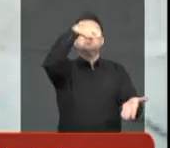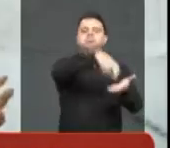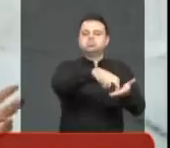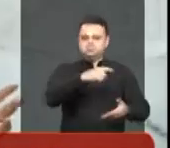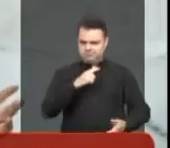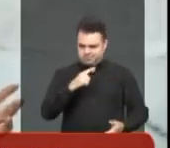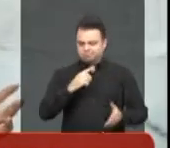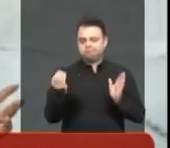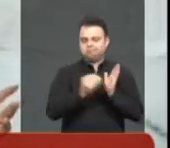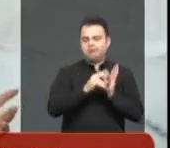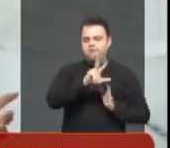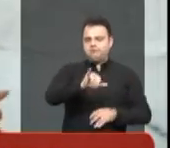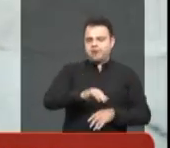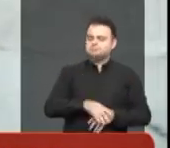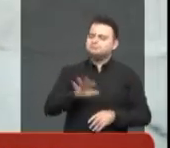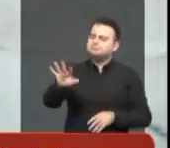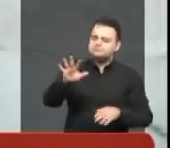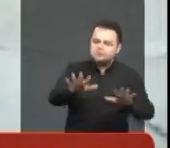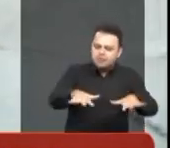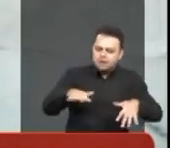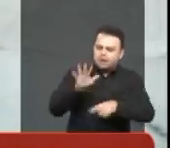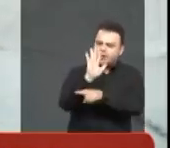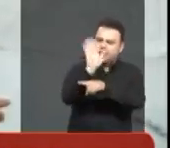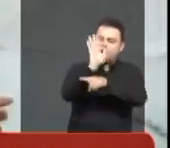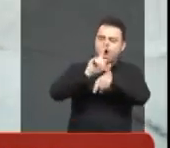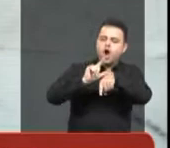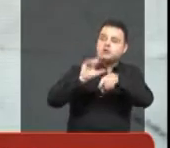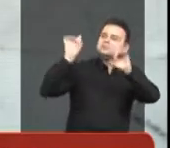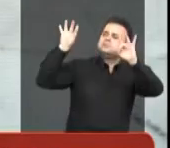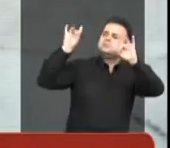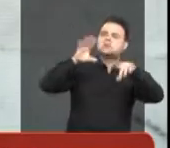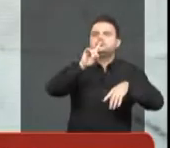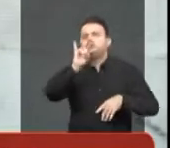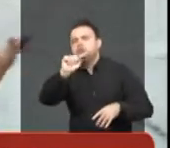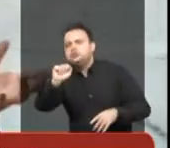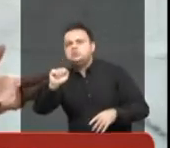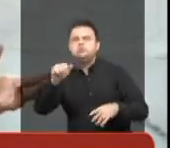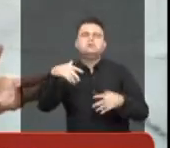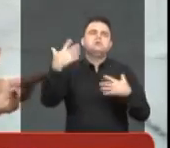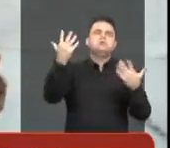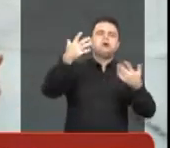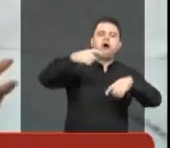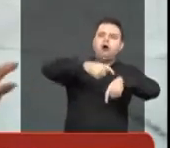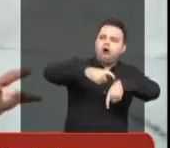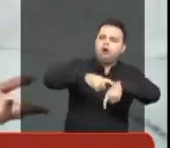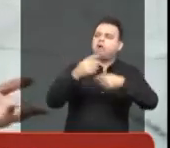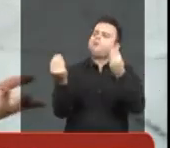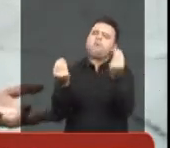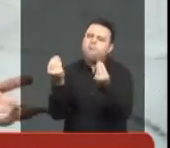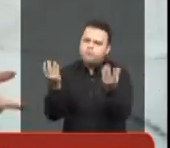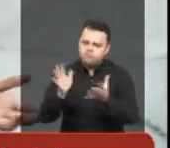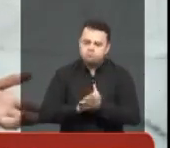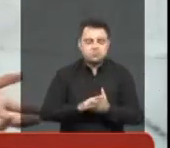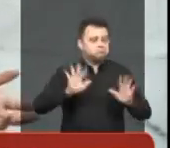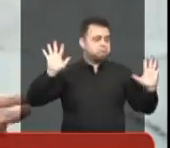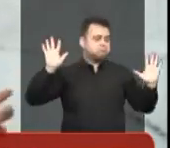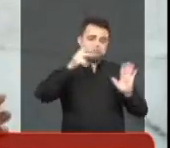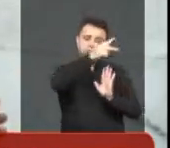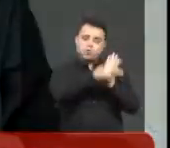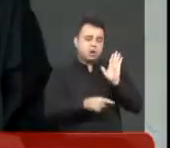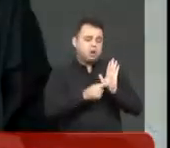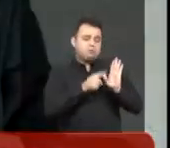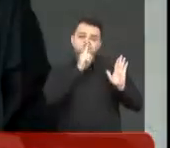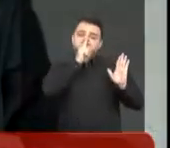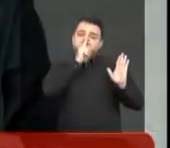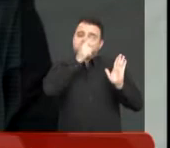sessão especial, ela seria promovida em algum dia específico ou horário específico ou isso fica a critério da sala de O projeto